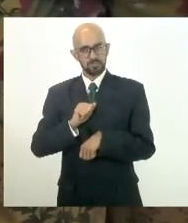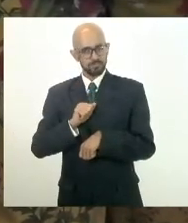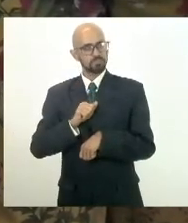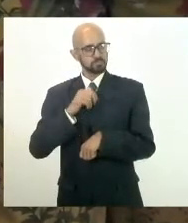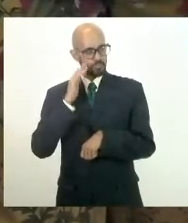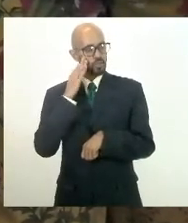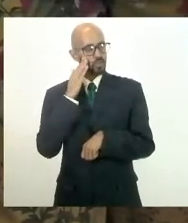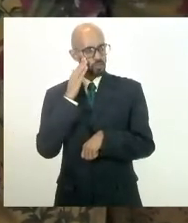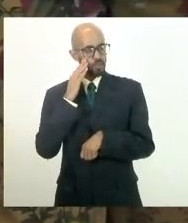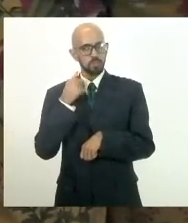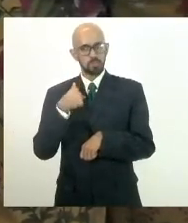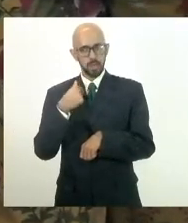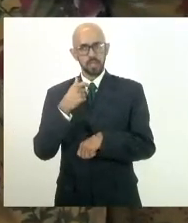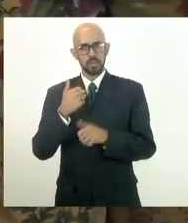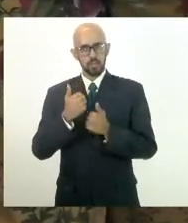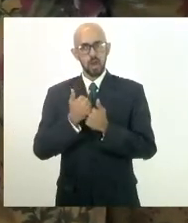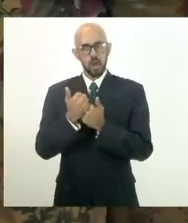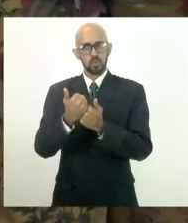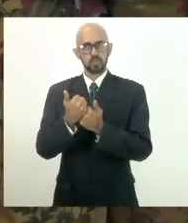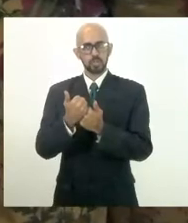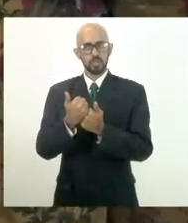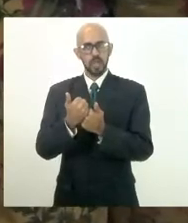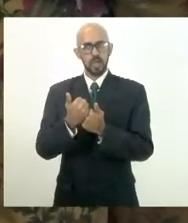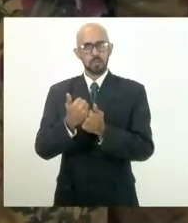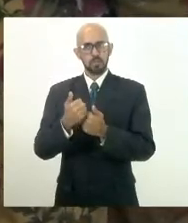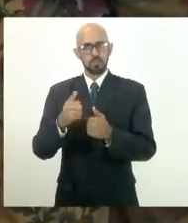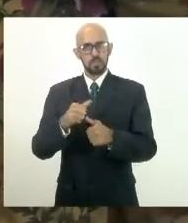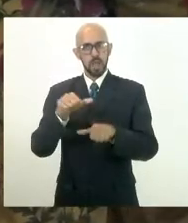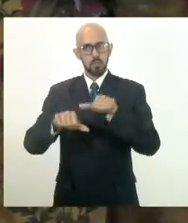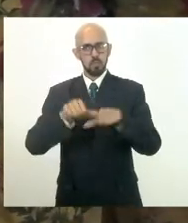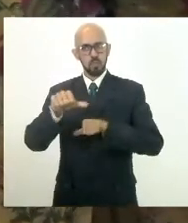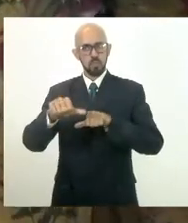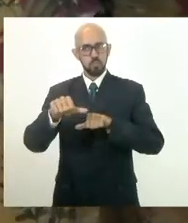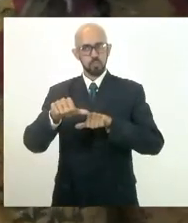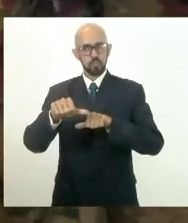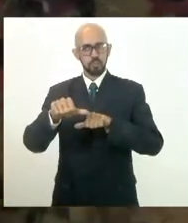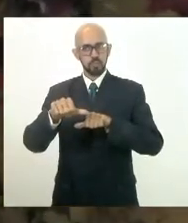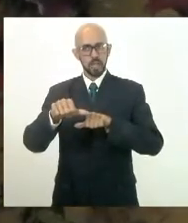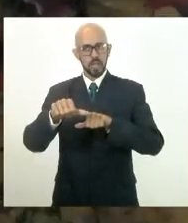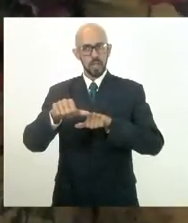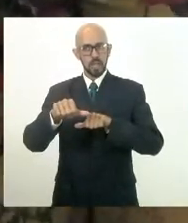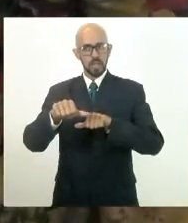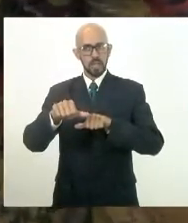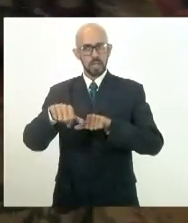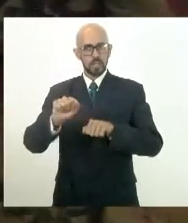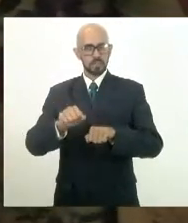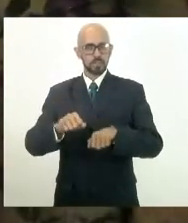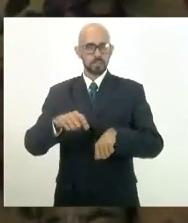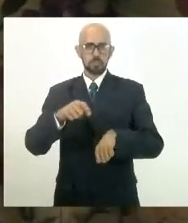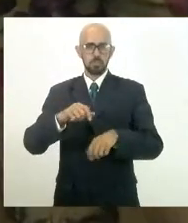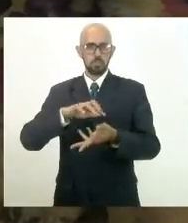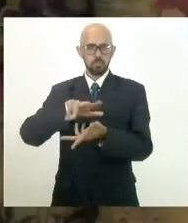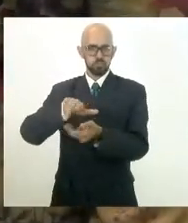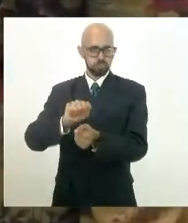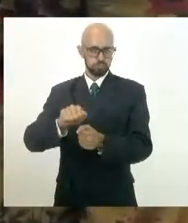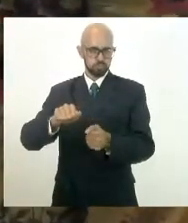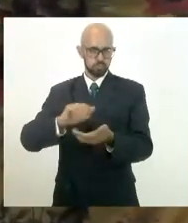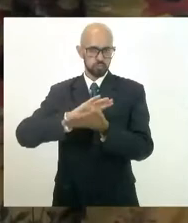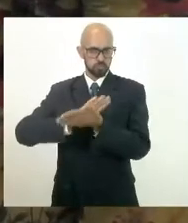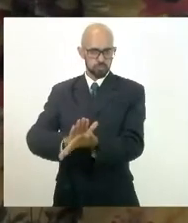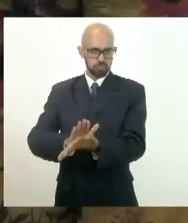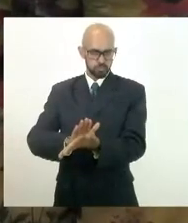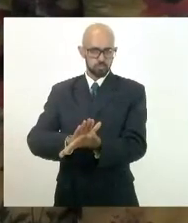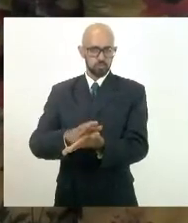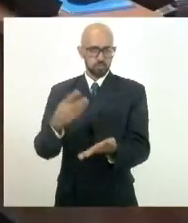para dar minha contribuição no sentido de reverter a tendência perversa como este mundo caminha, não há